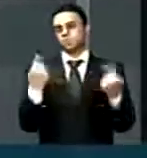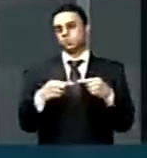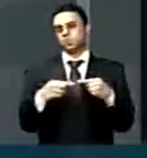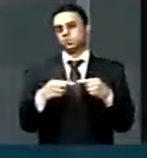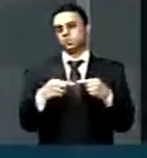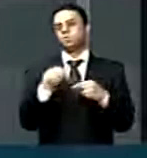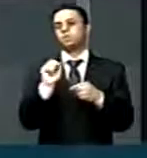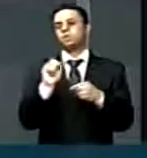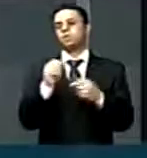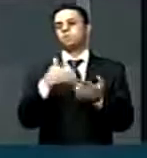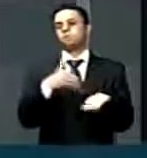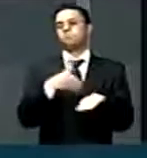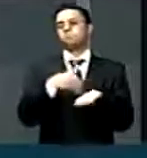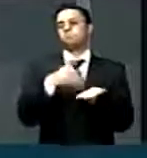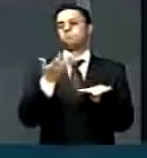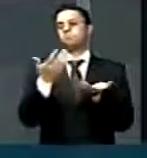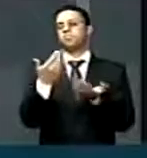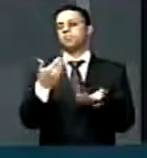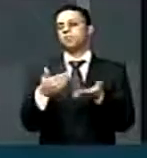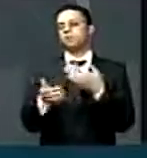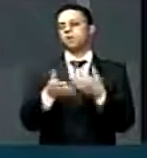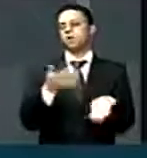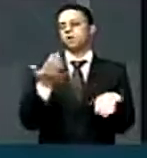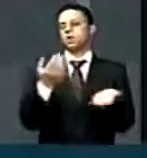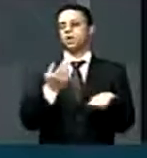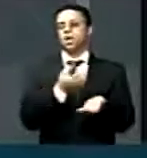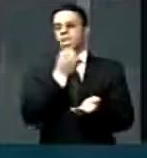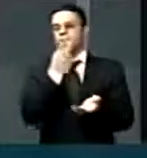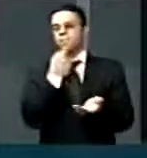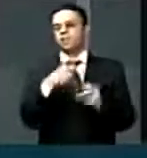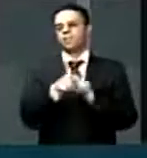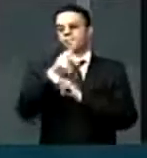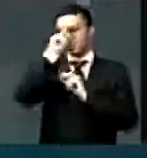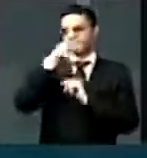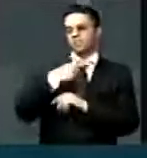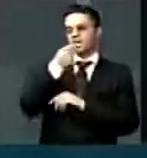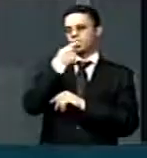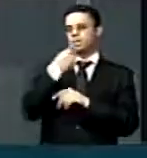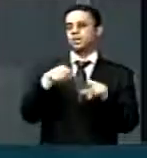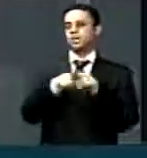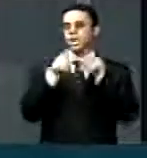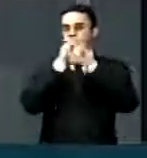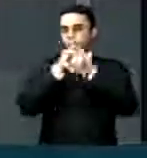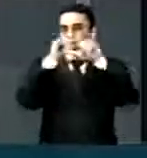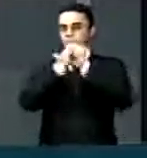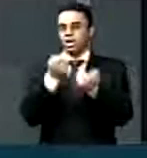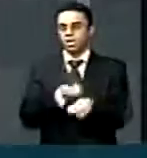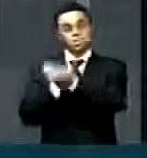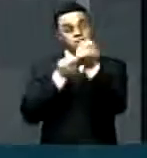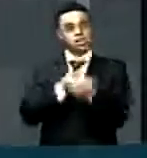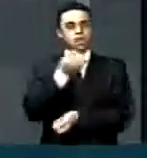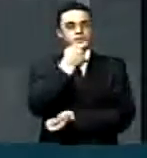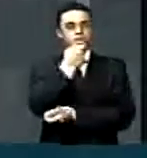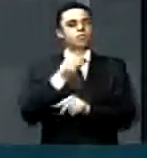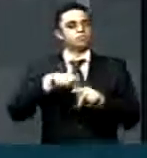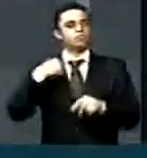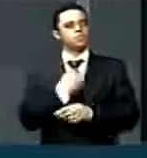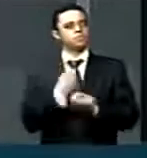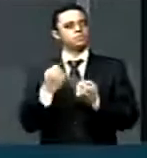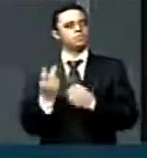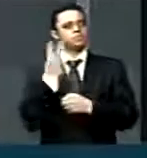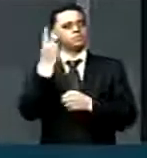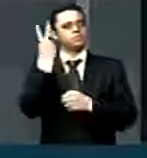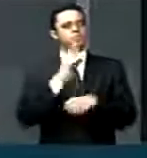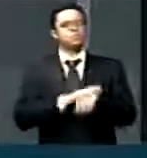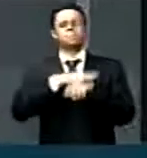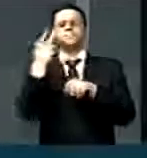empurroterapia, a automedicação e a propaganda enganosa com medicamentos. Nós temos que valorizar o